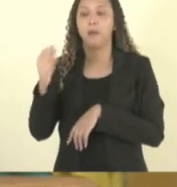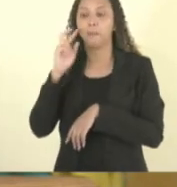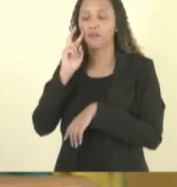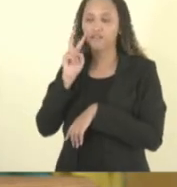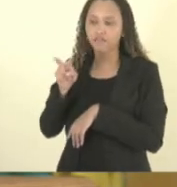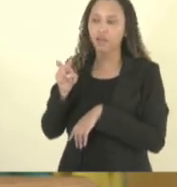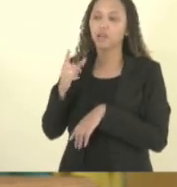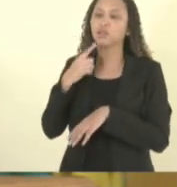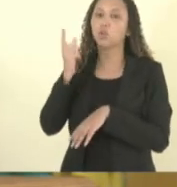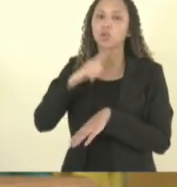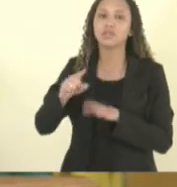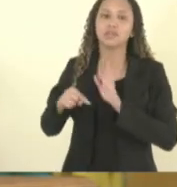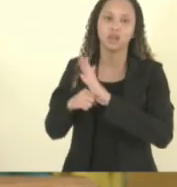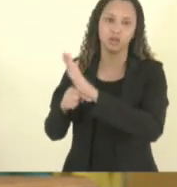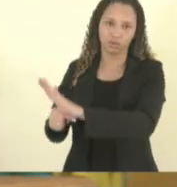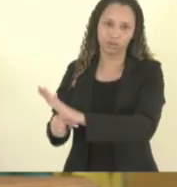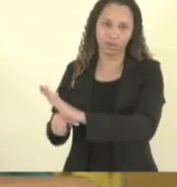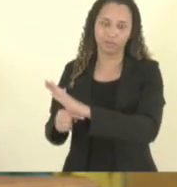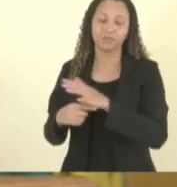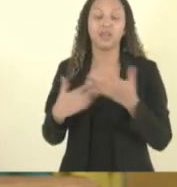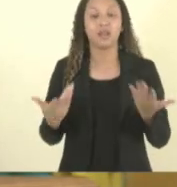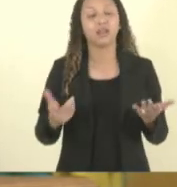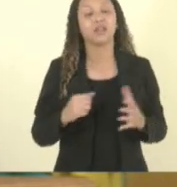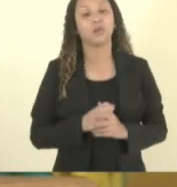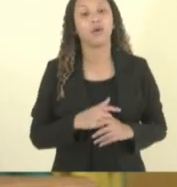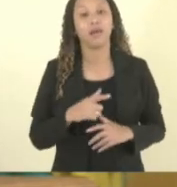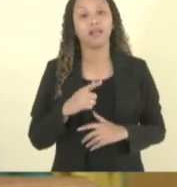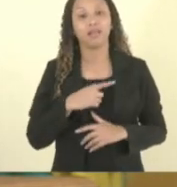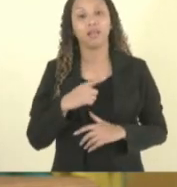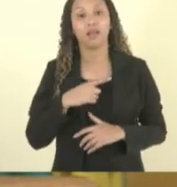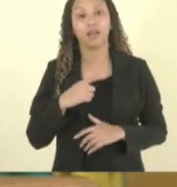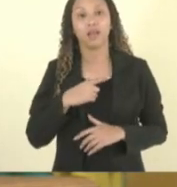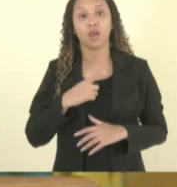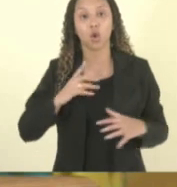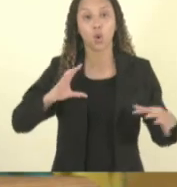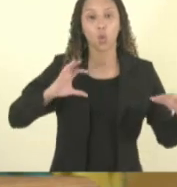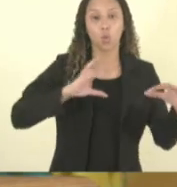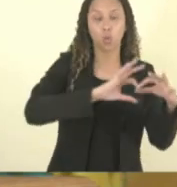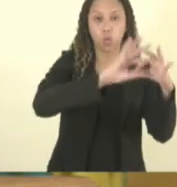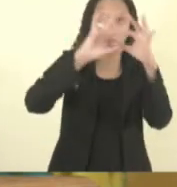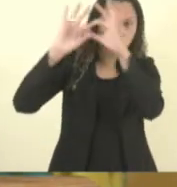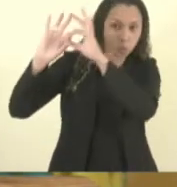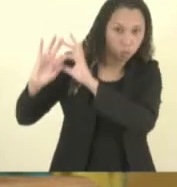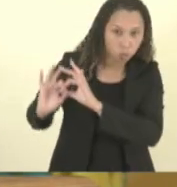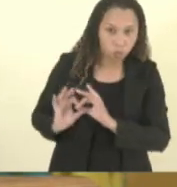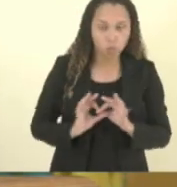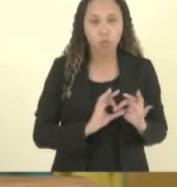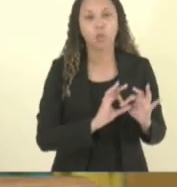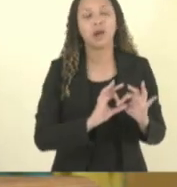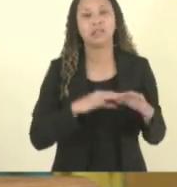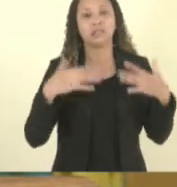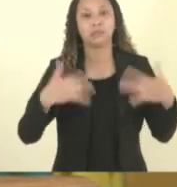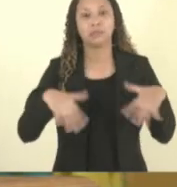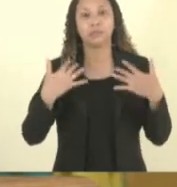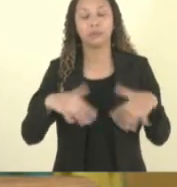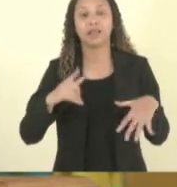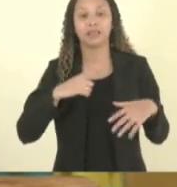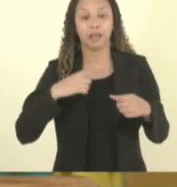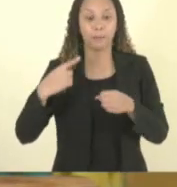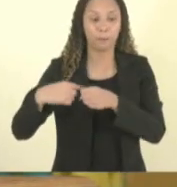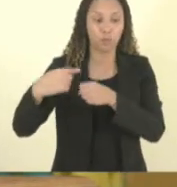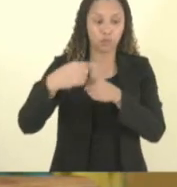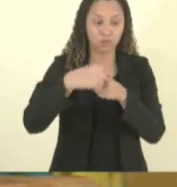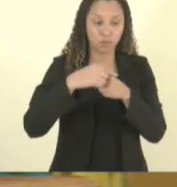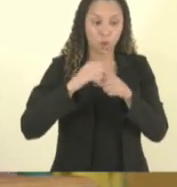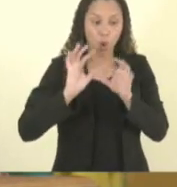rede ela é muito grande é uma rede que tem geograficamente falando ela tem municípios